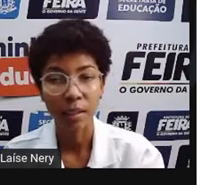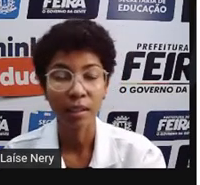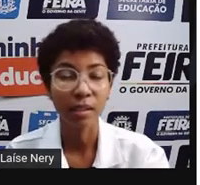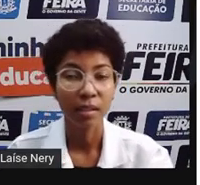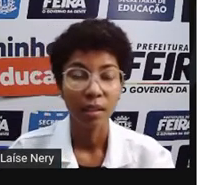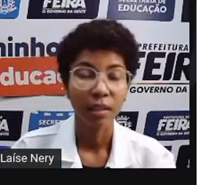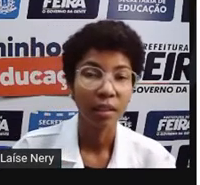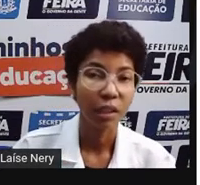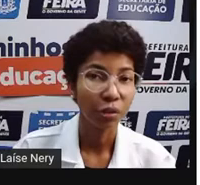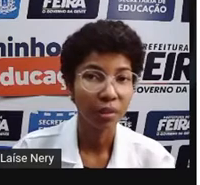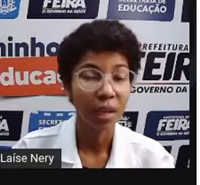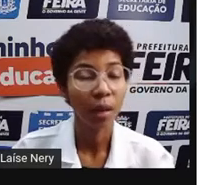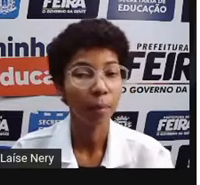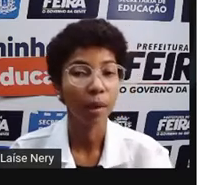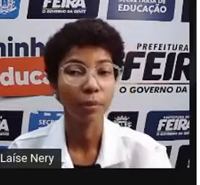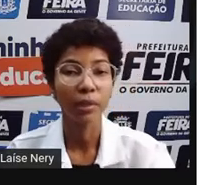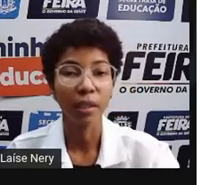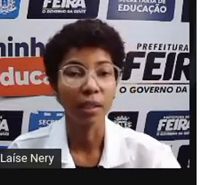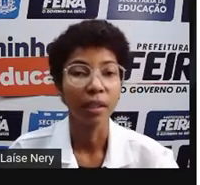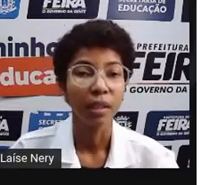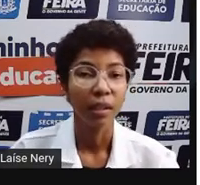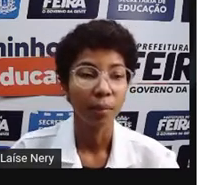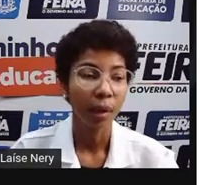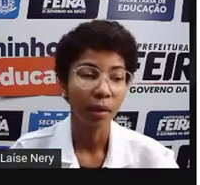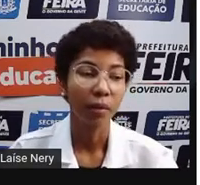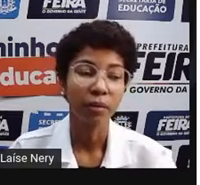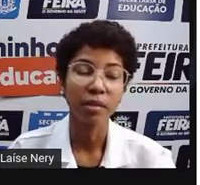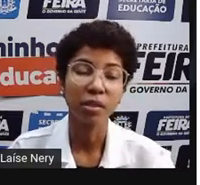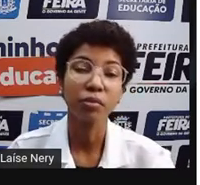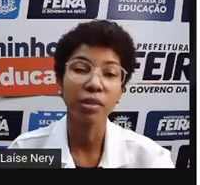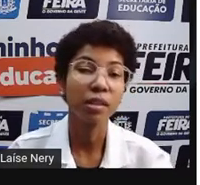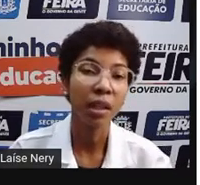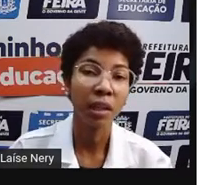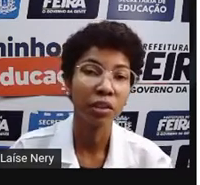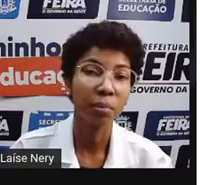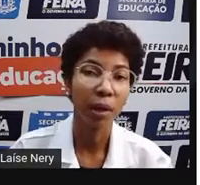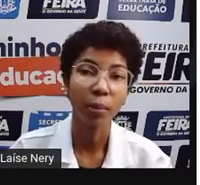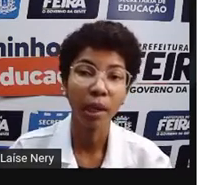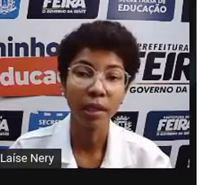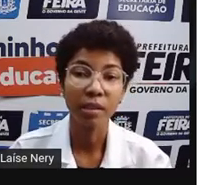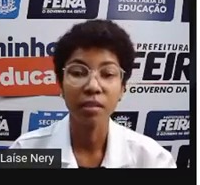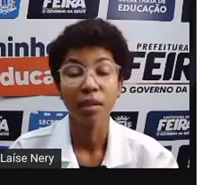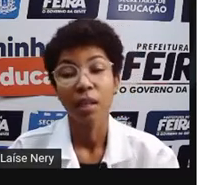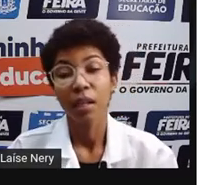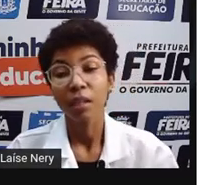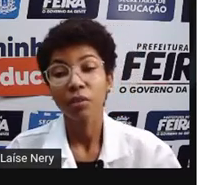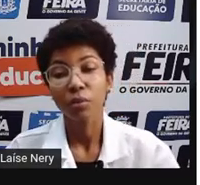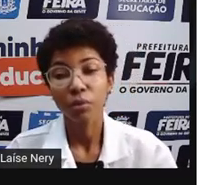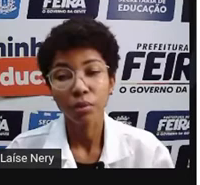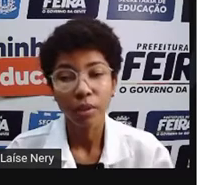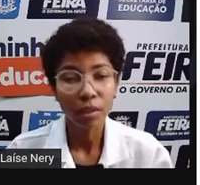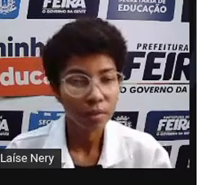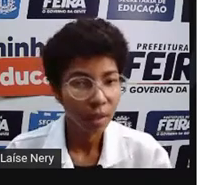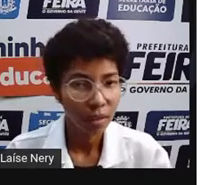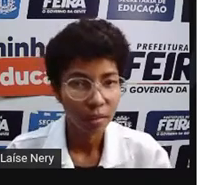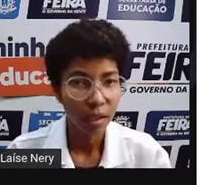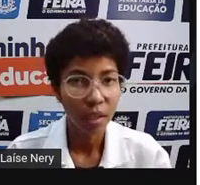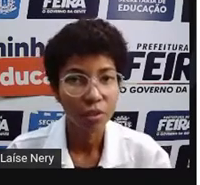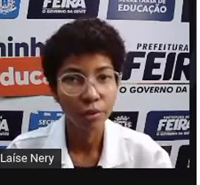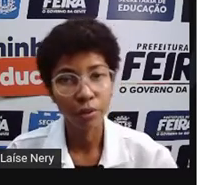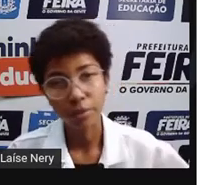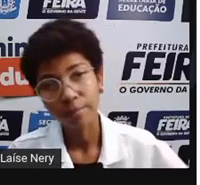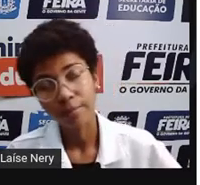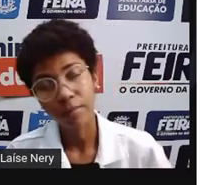termoelétricas têm que ajudar para poder ser suficiente para o país. E tudo isso vai